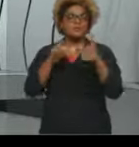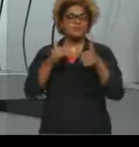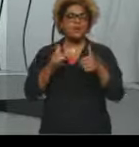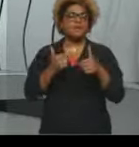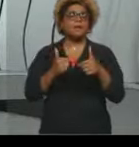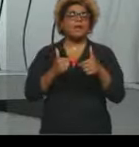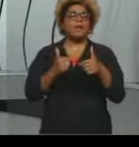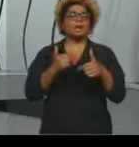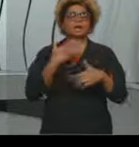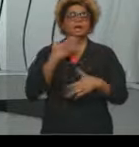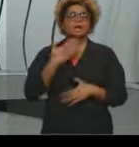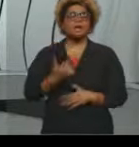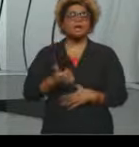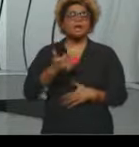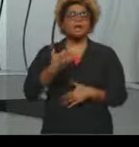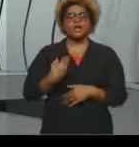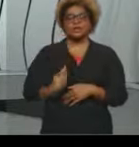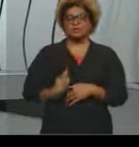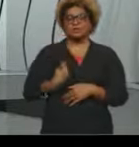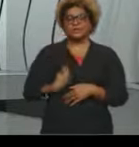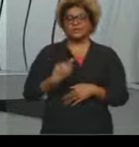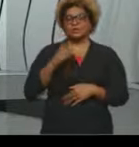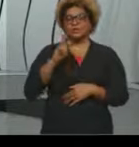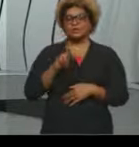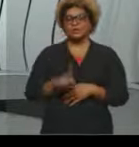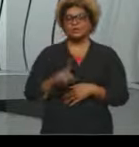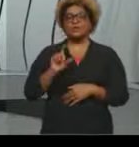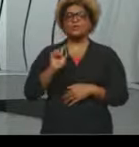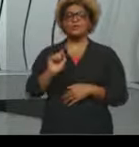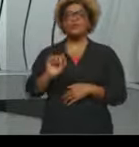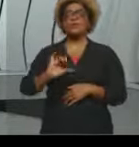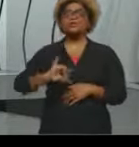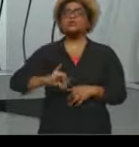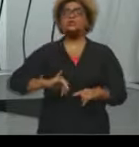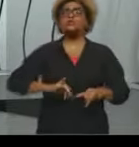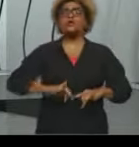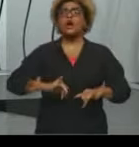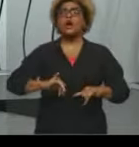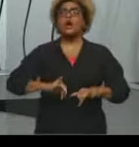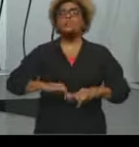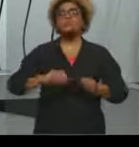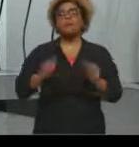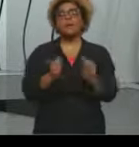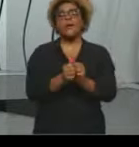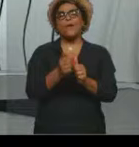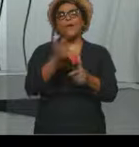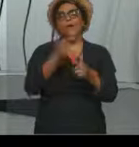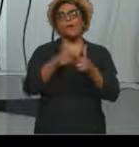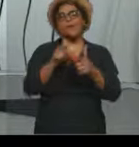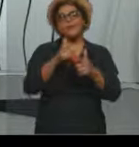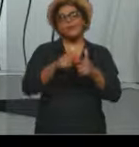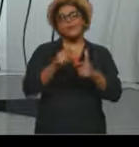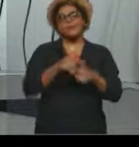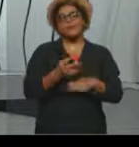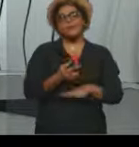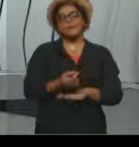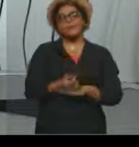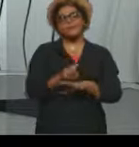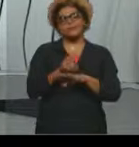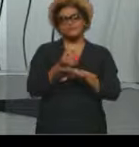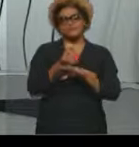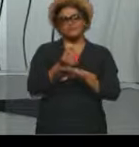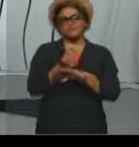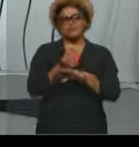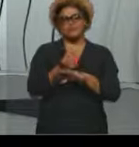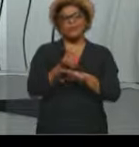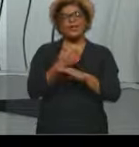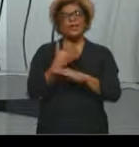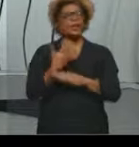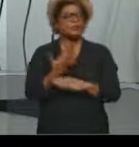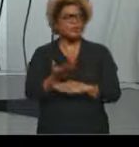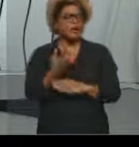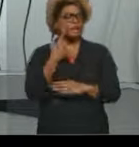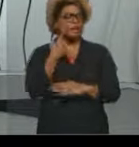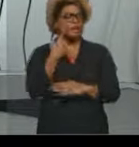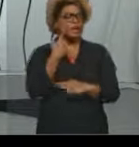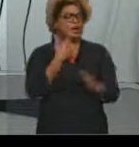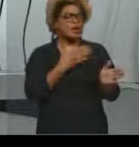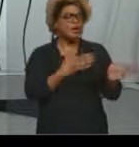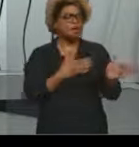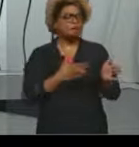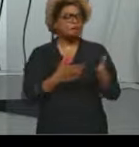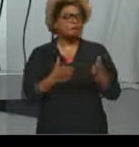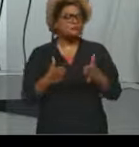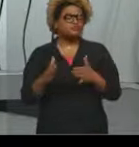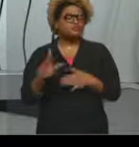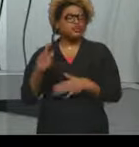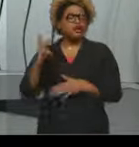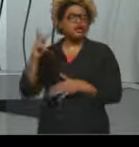pessoas que são aí, que sofrem, né, com as consequências dessa crise. Mas a gente vai ver, né, na história, como é que esse estado de